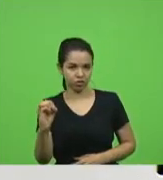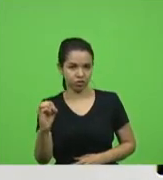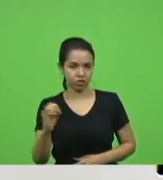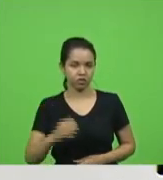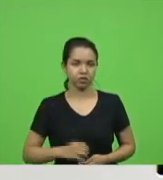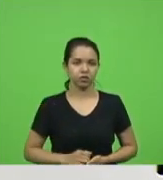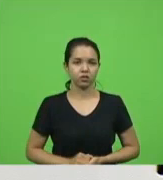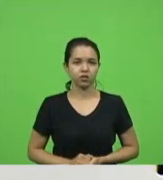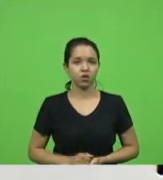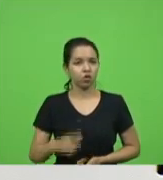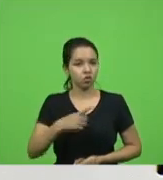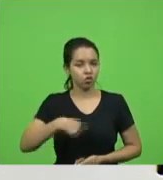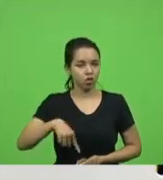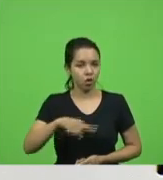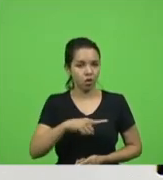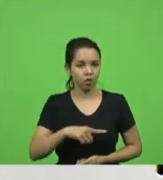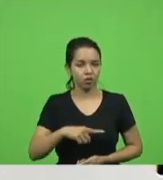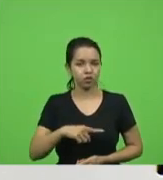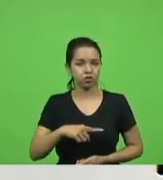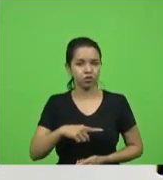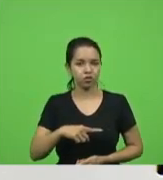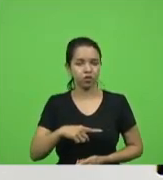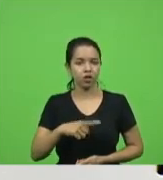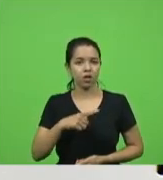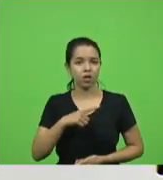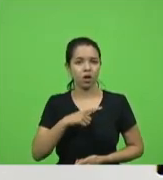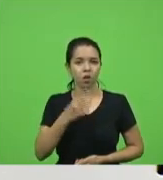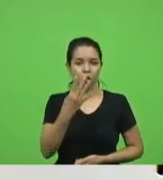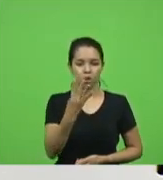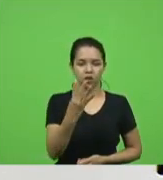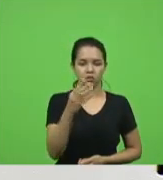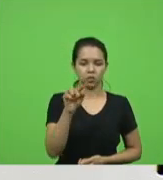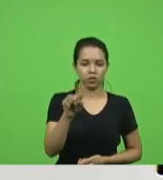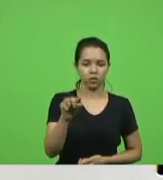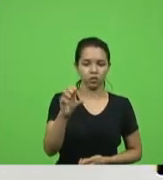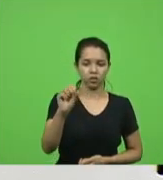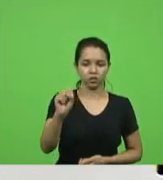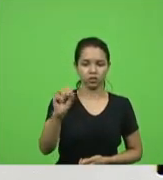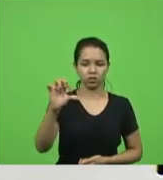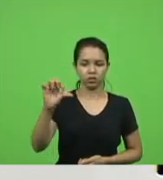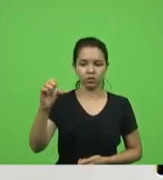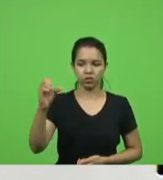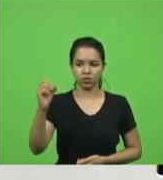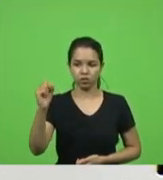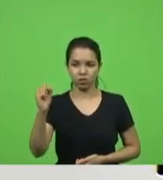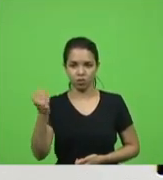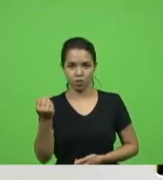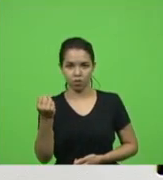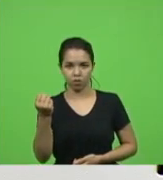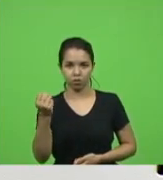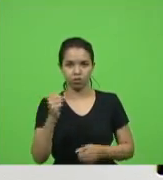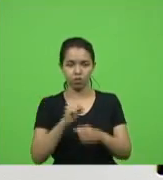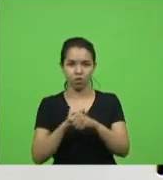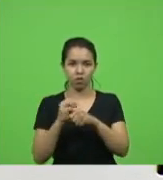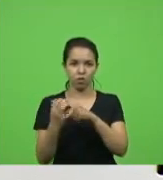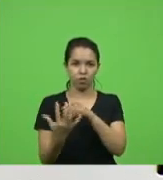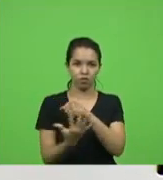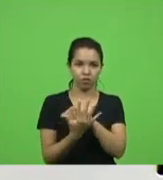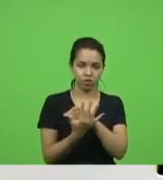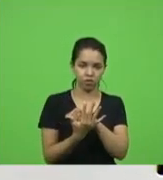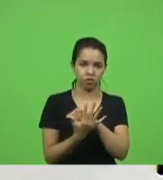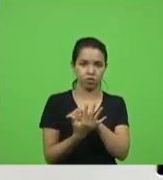nós estávamos com 4.898 casos de covid em Santa